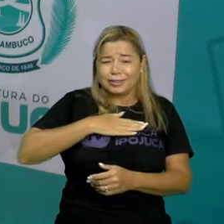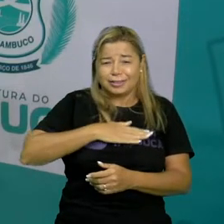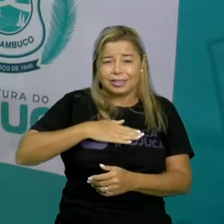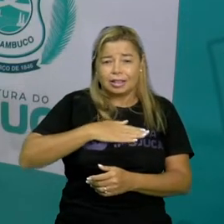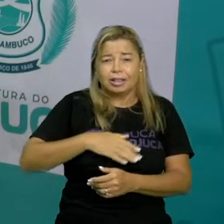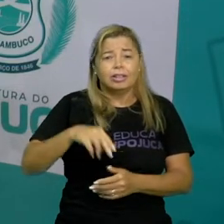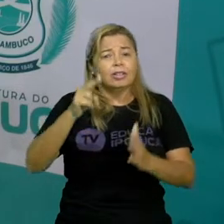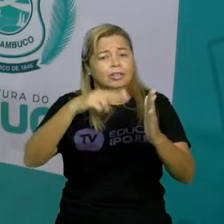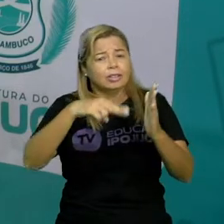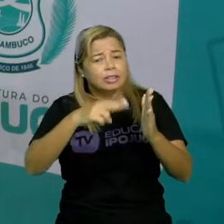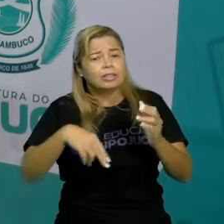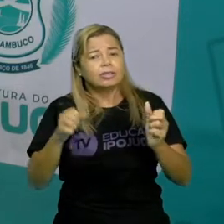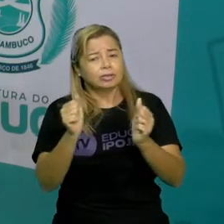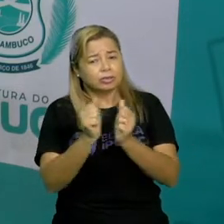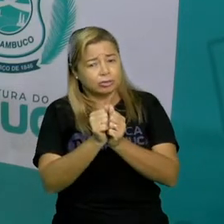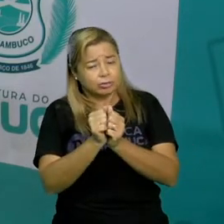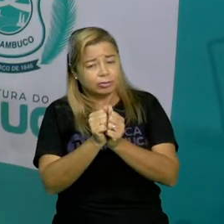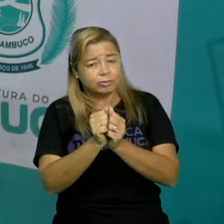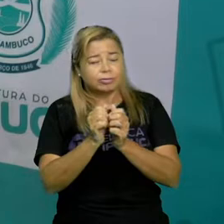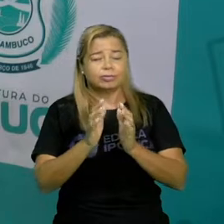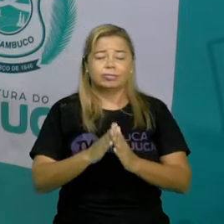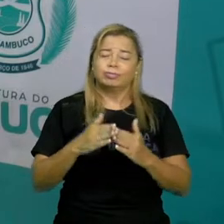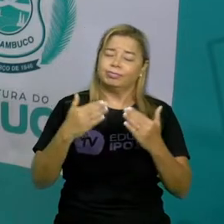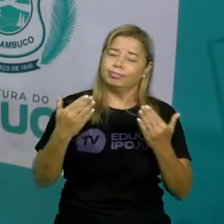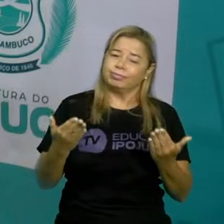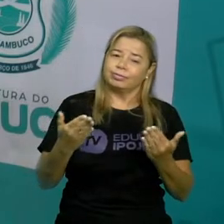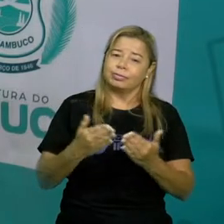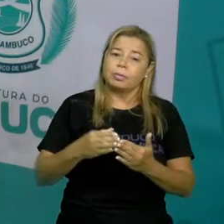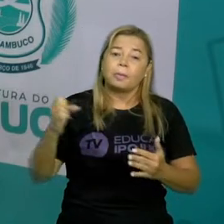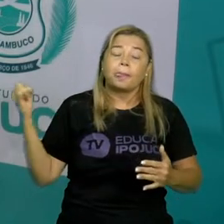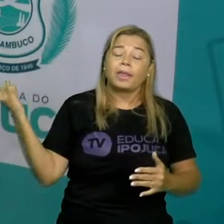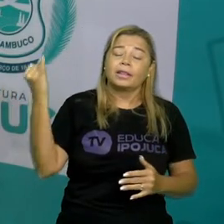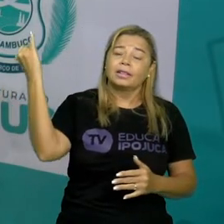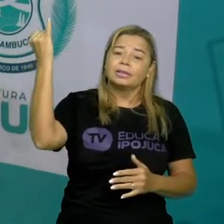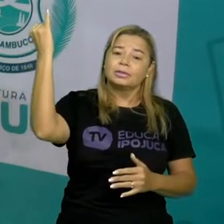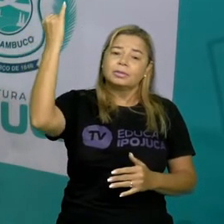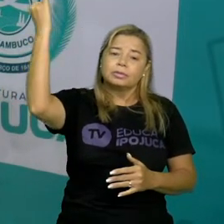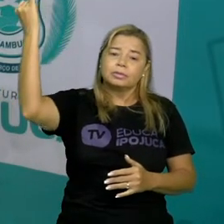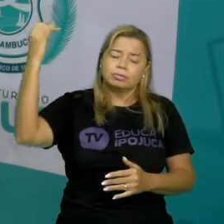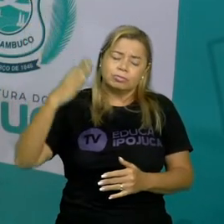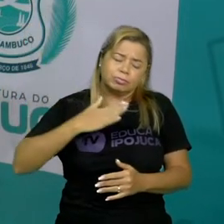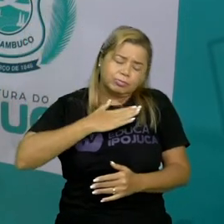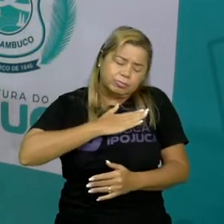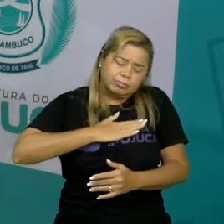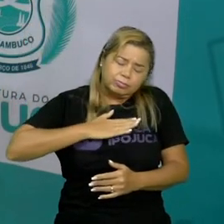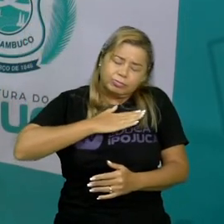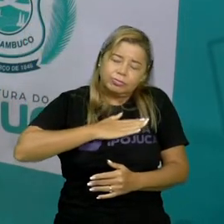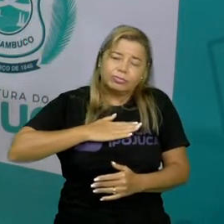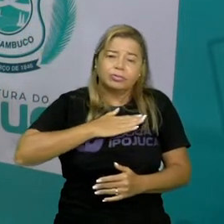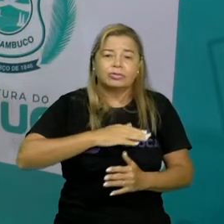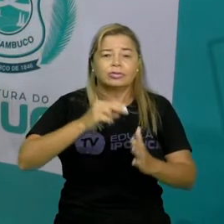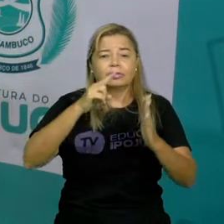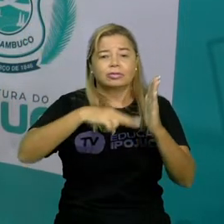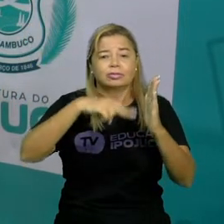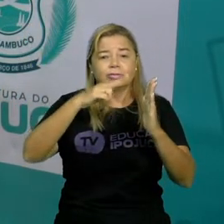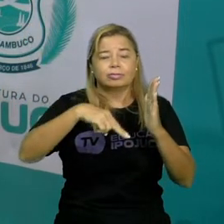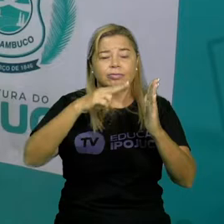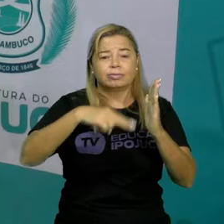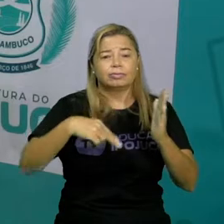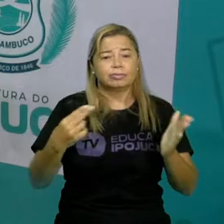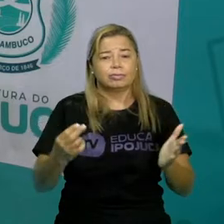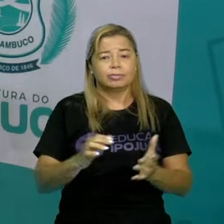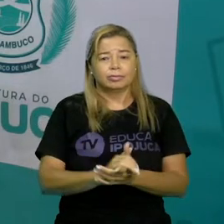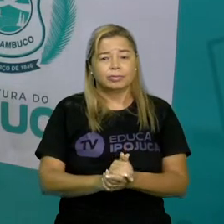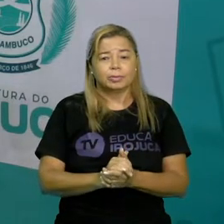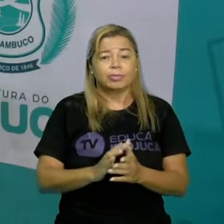comigo? então é muito importante a gente gostar de ler criar o hábito de ler e veja